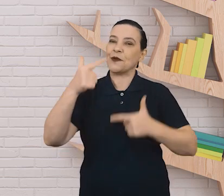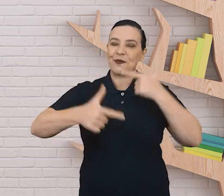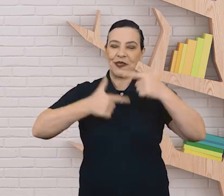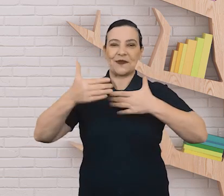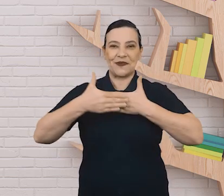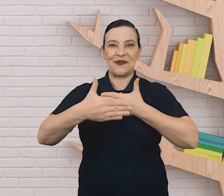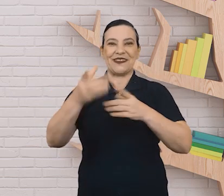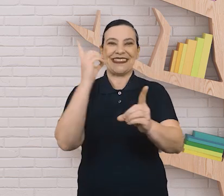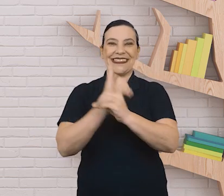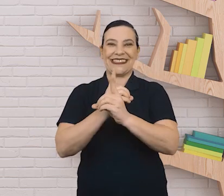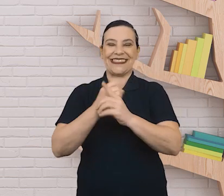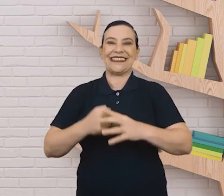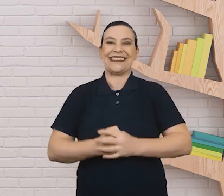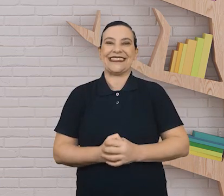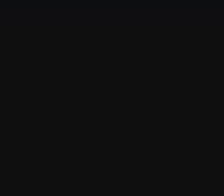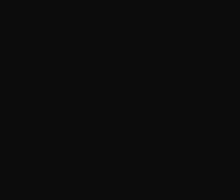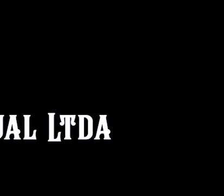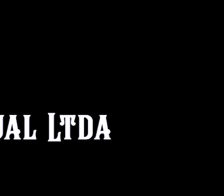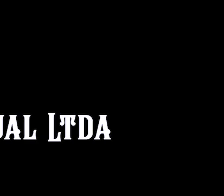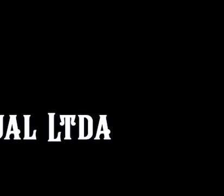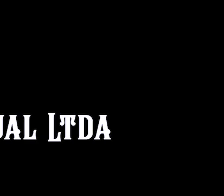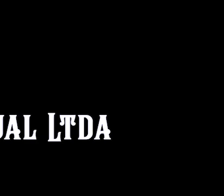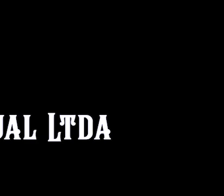Tenha um bom trabalho! Até a próxima!